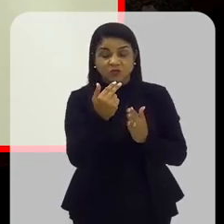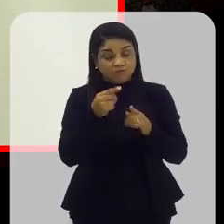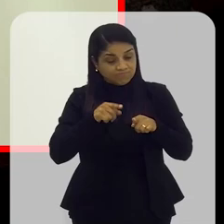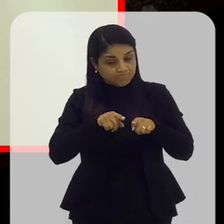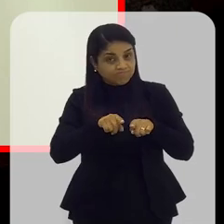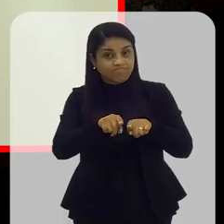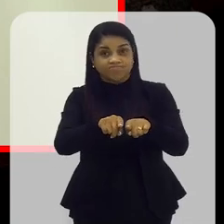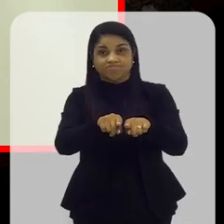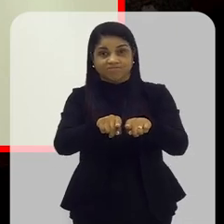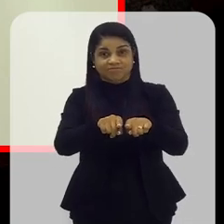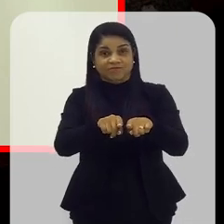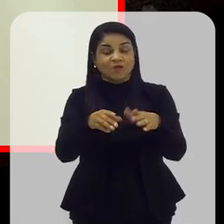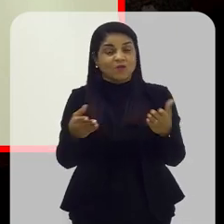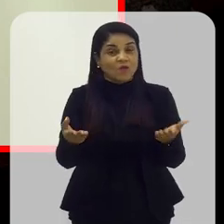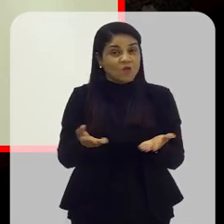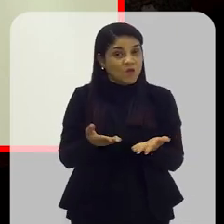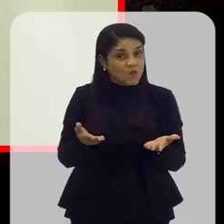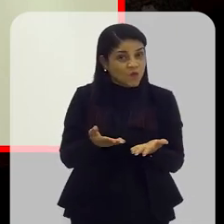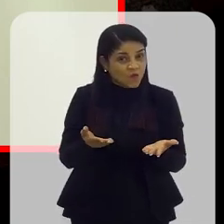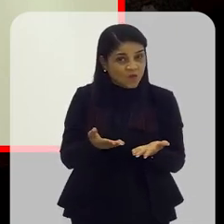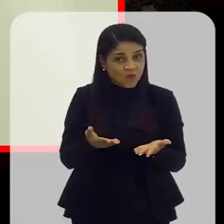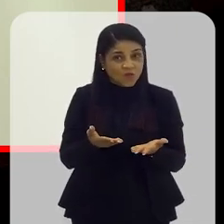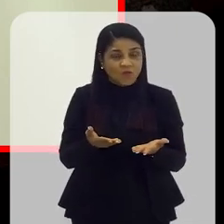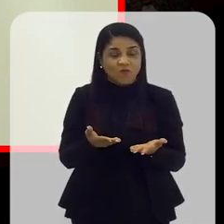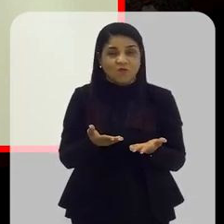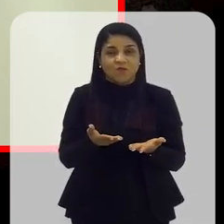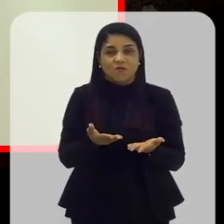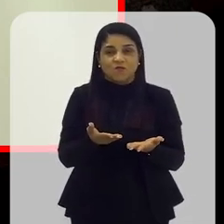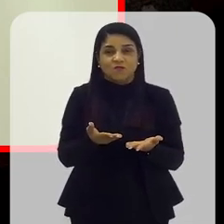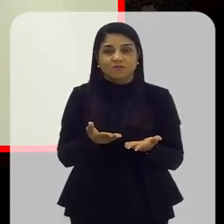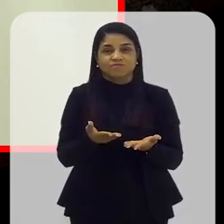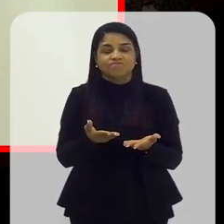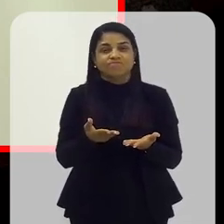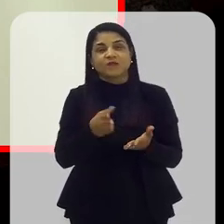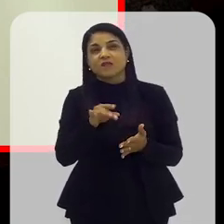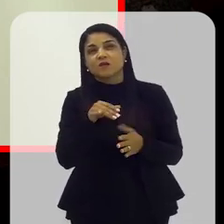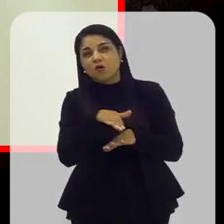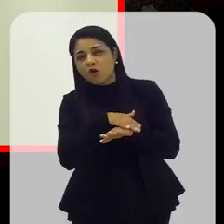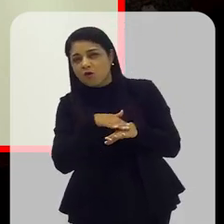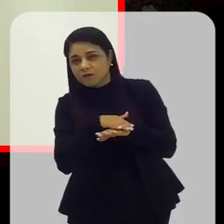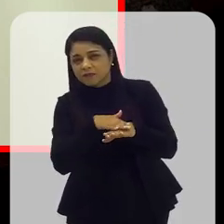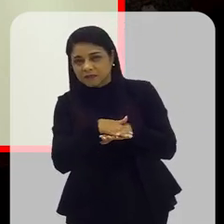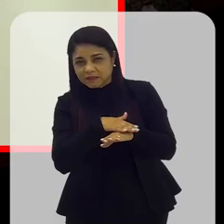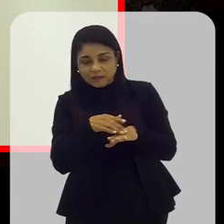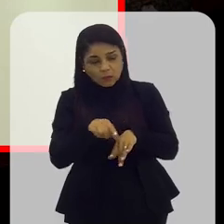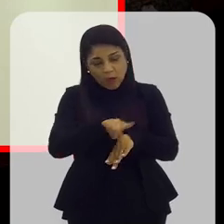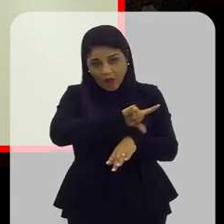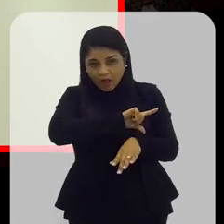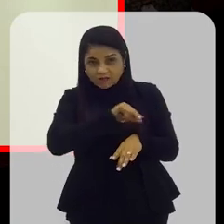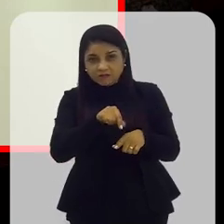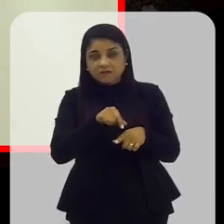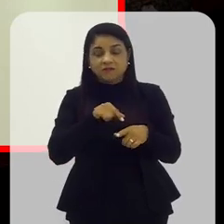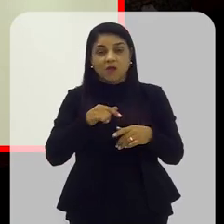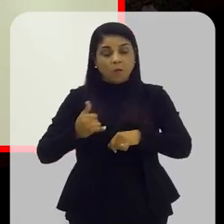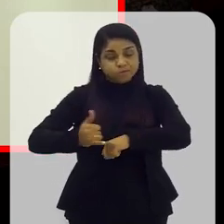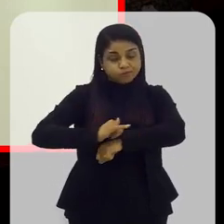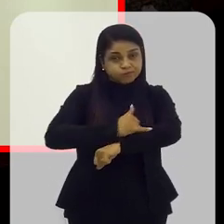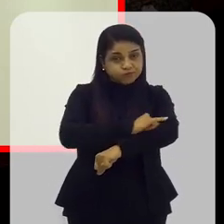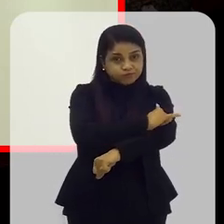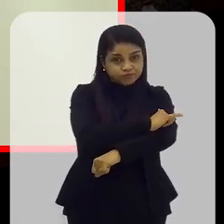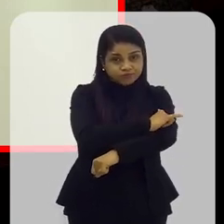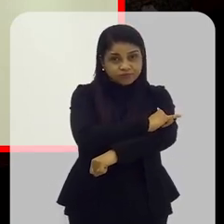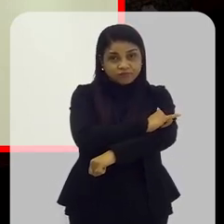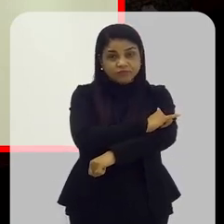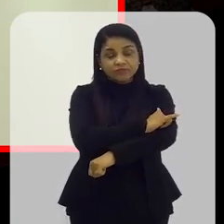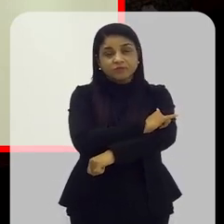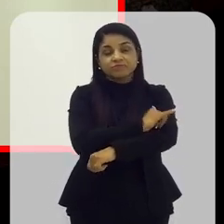muito juntos. A gente hoje tem, como a gente estava conversando, no obesidade e